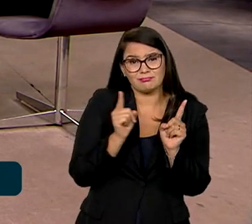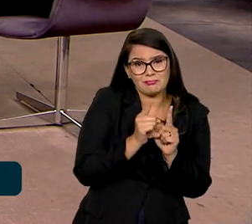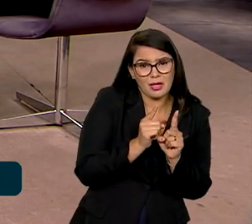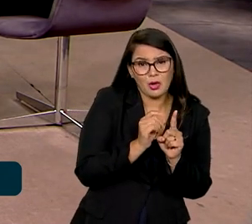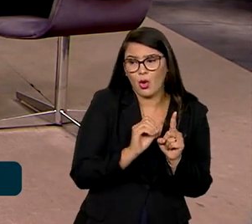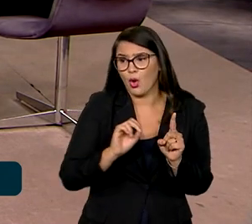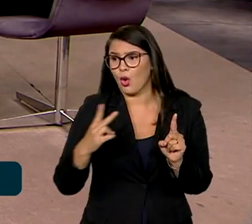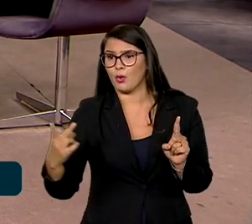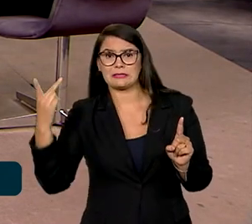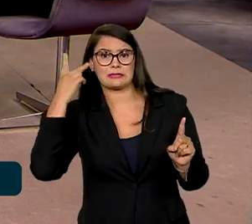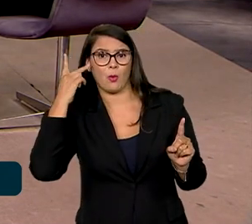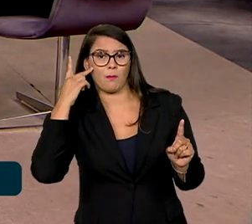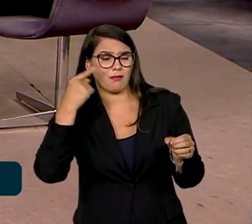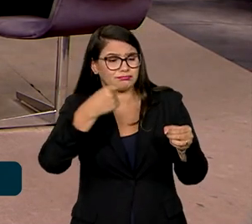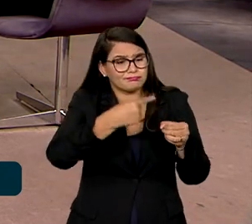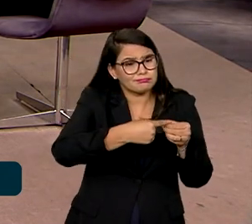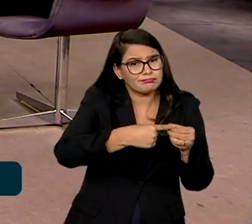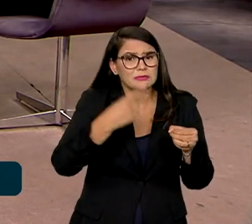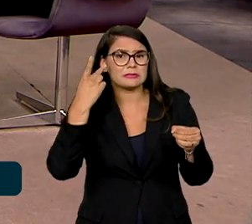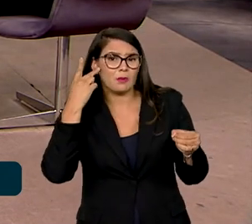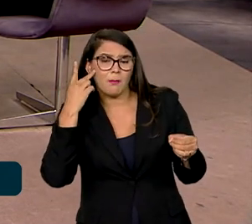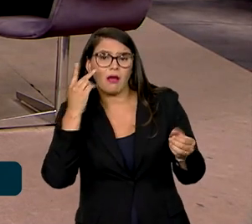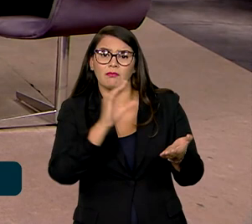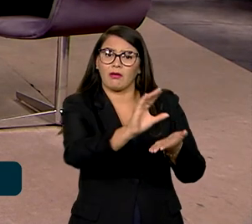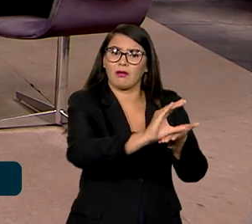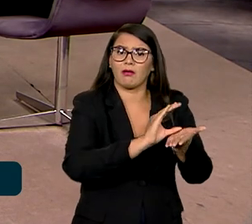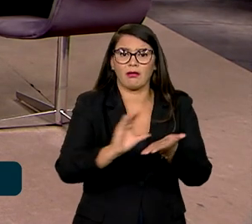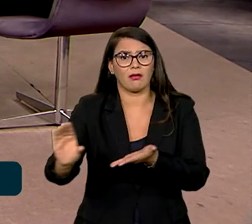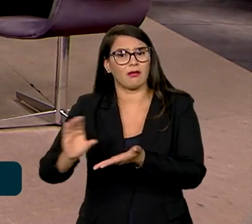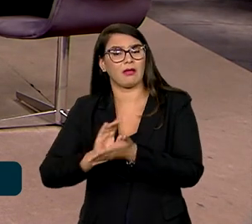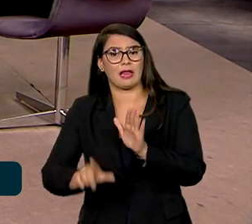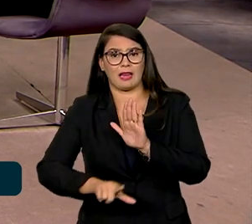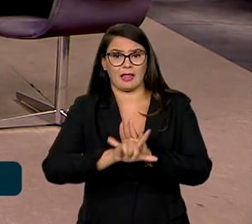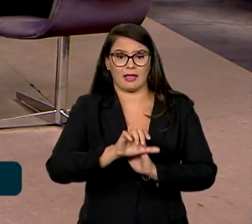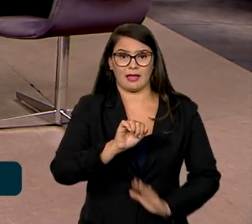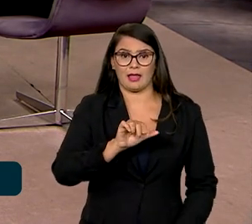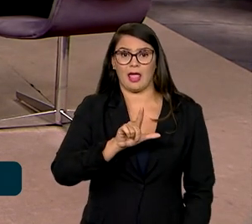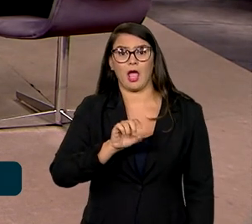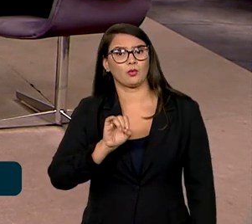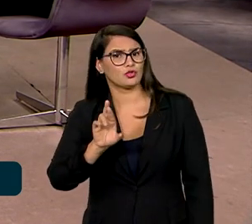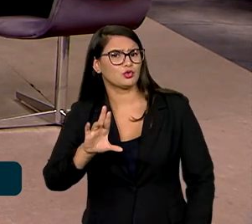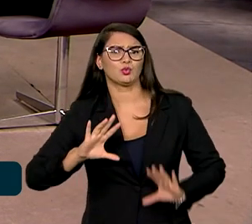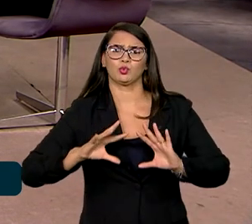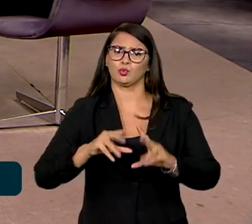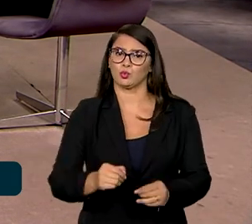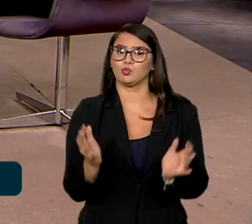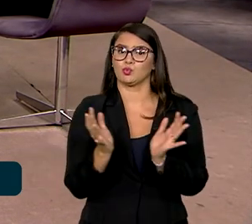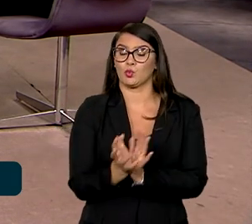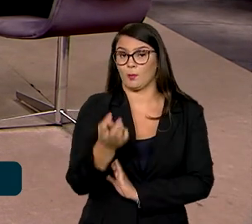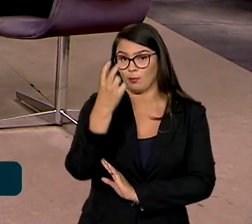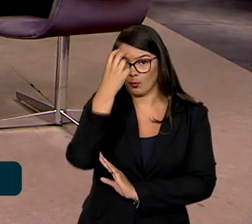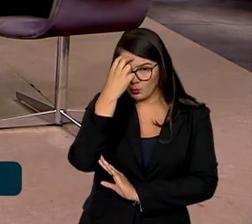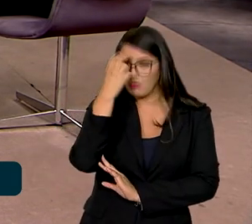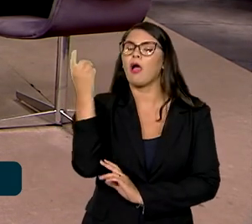Paulo, a maior metrópole que a gente tem, vão receber recursos da lei Aldir Blanc e os grupos culturais que atuam nessas